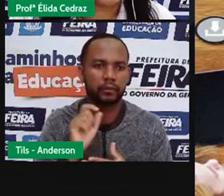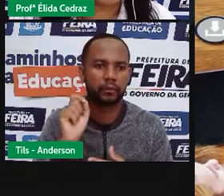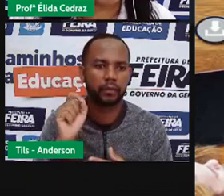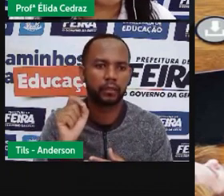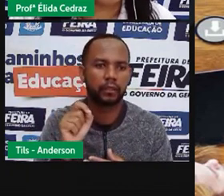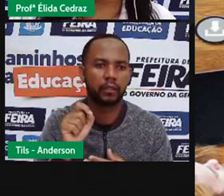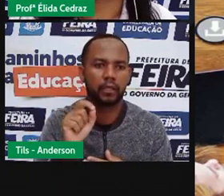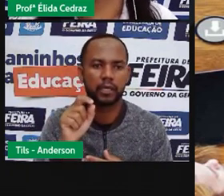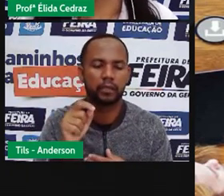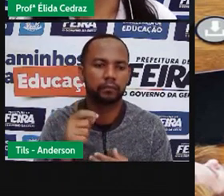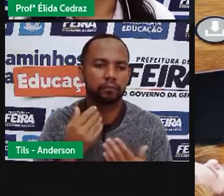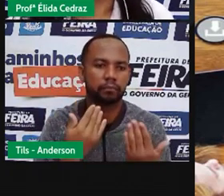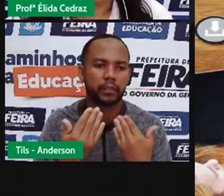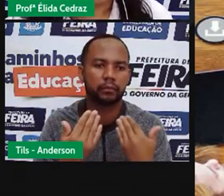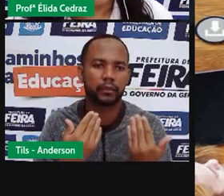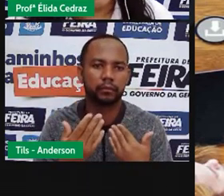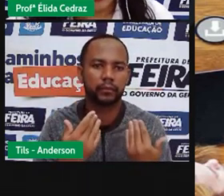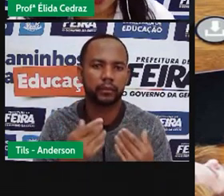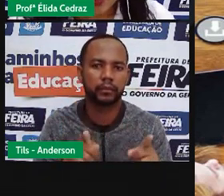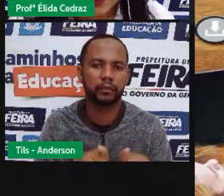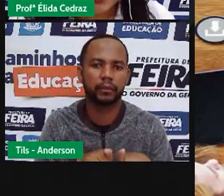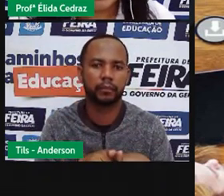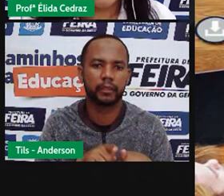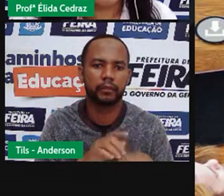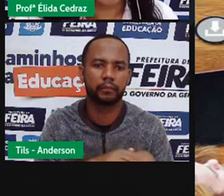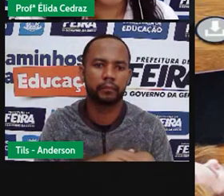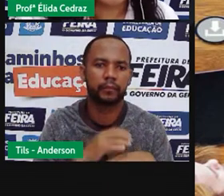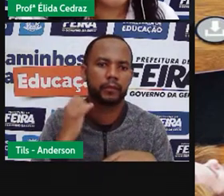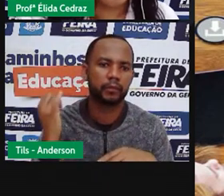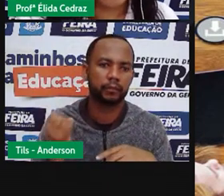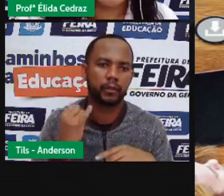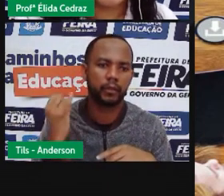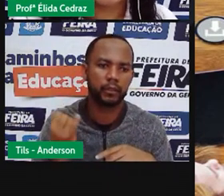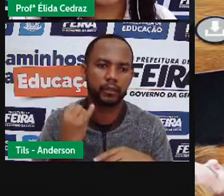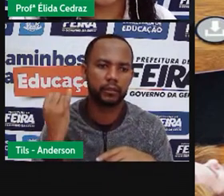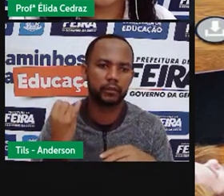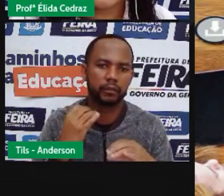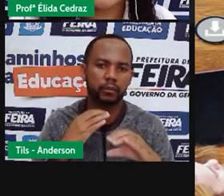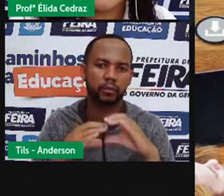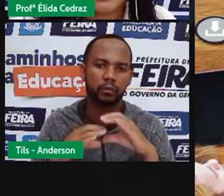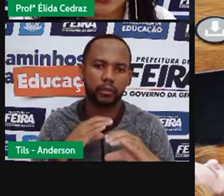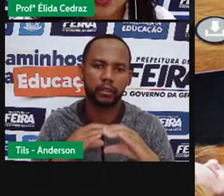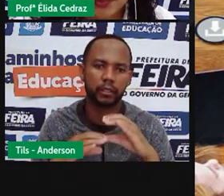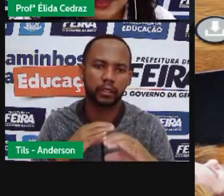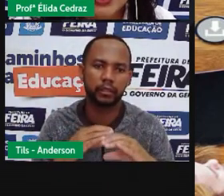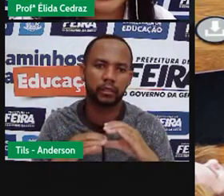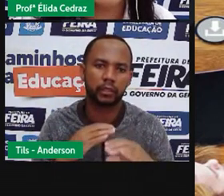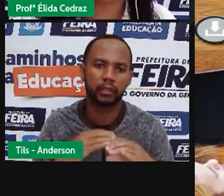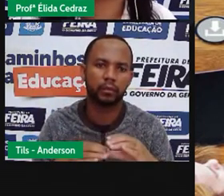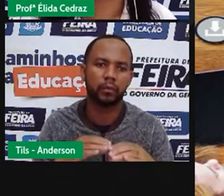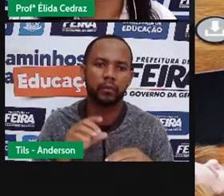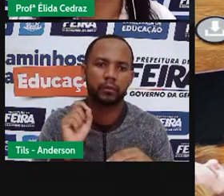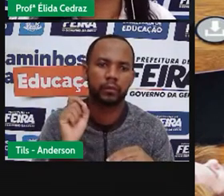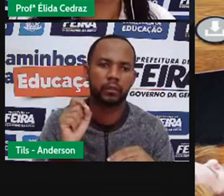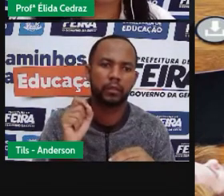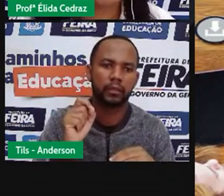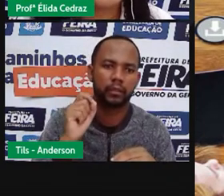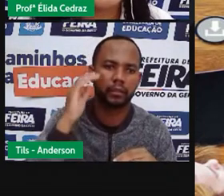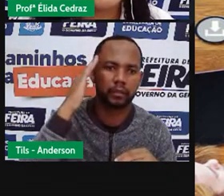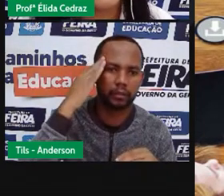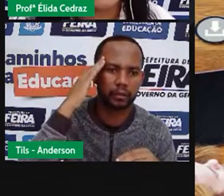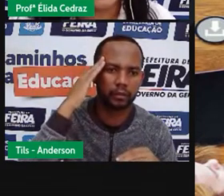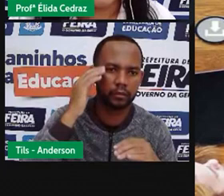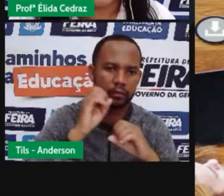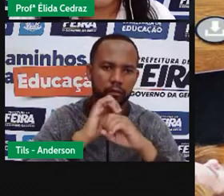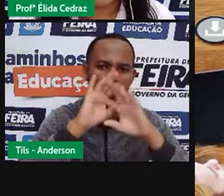que ela recebeu. O importante na comunicação é ser compreendido, se